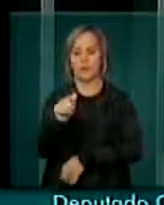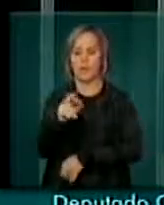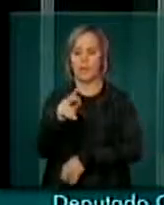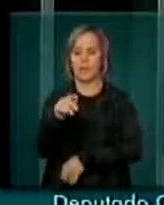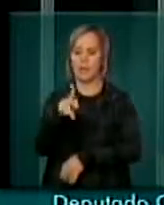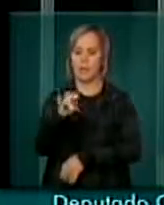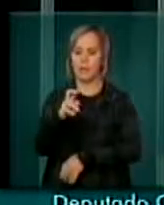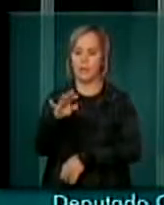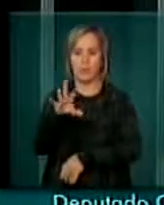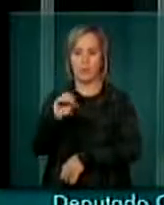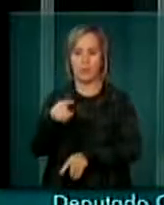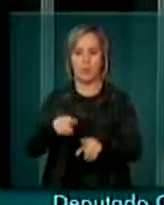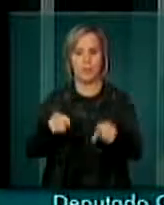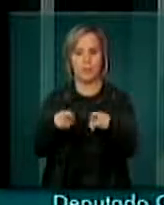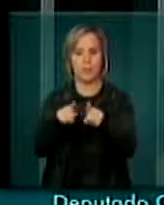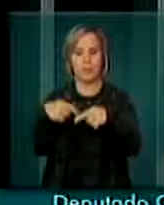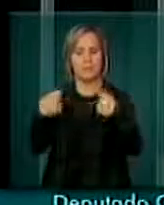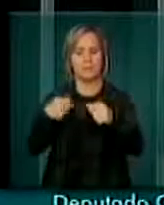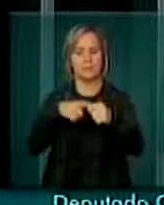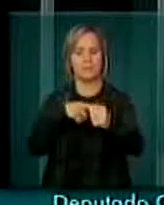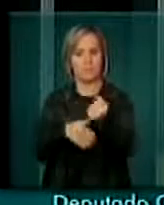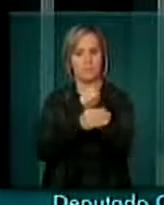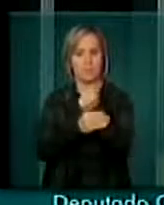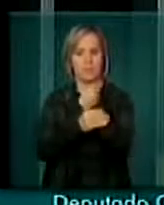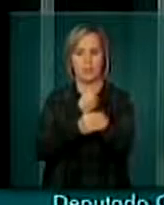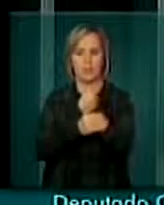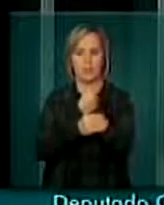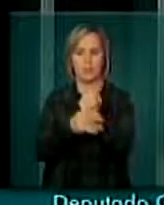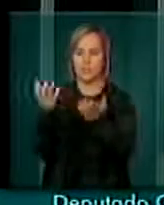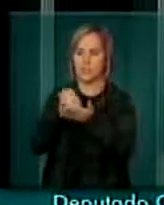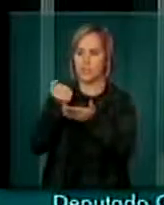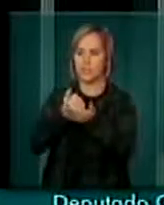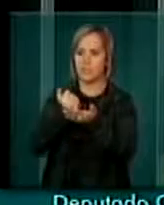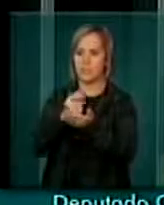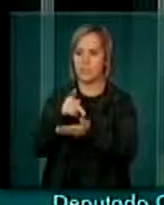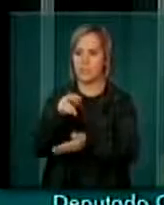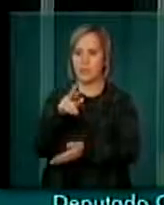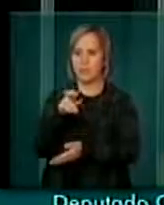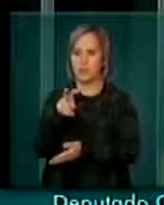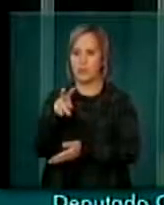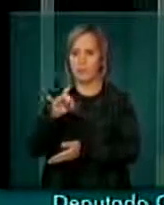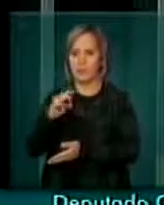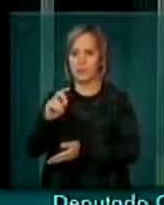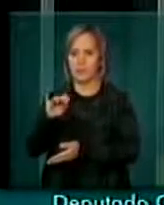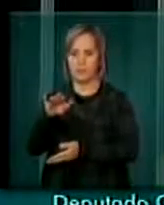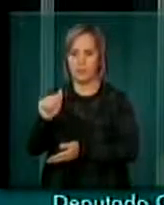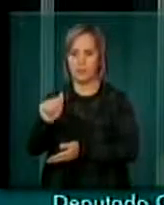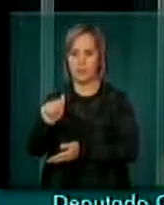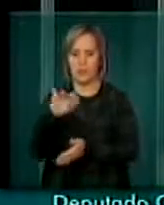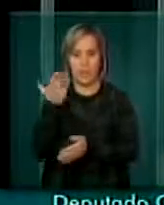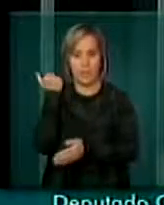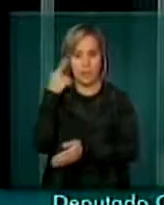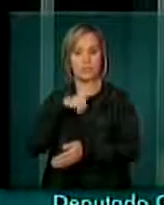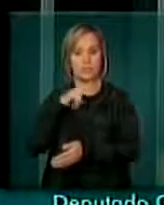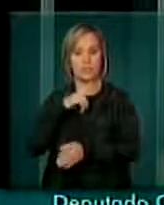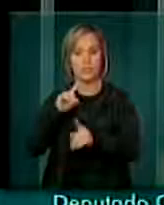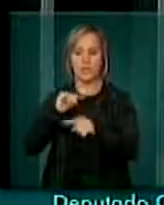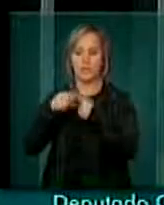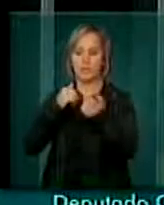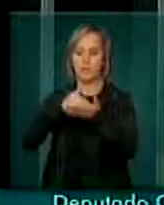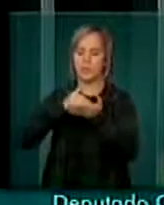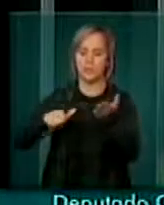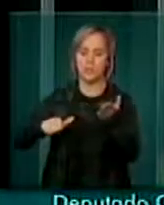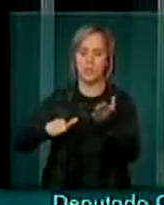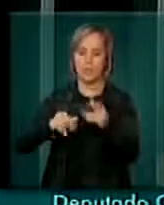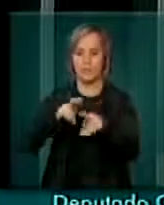que precisa, objetivamente, ter garantias previdenciárias. Teria antes, e foi retirado esse direito com uma